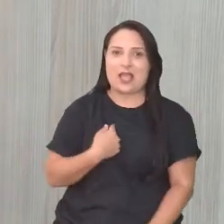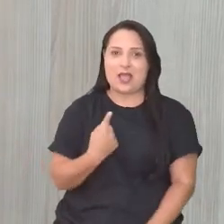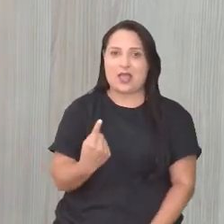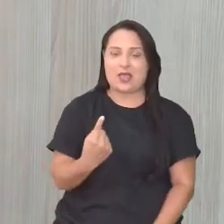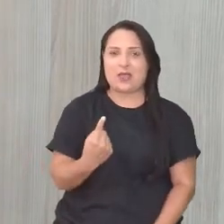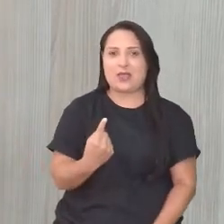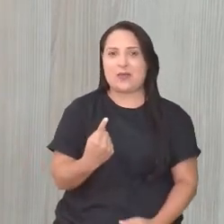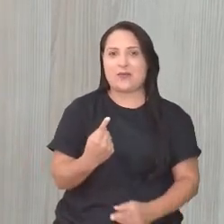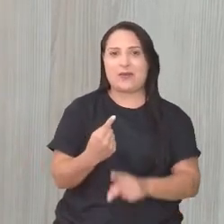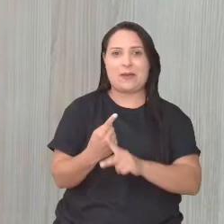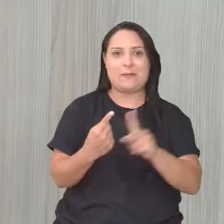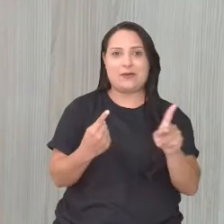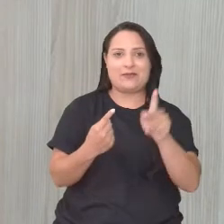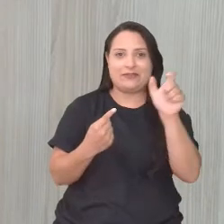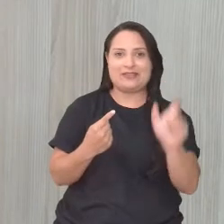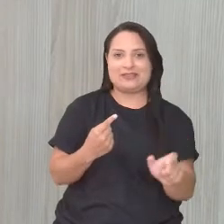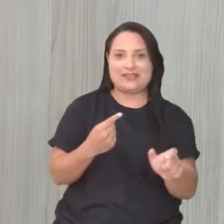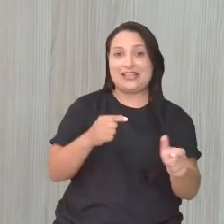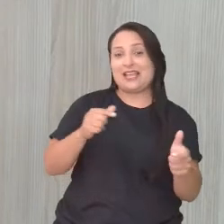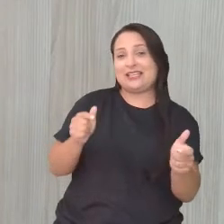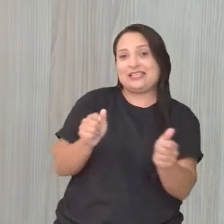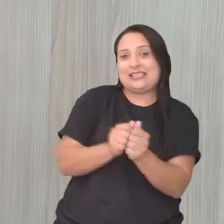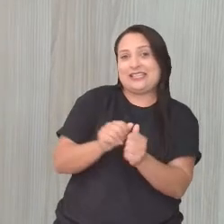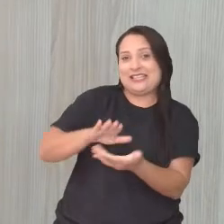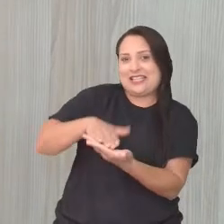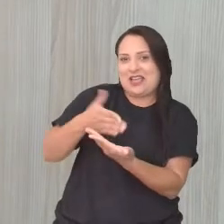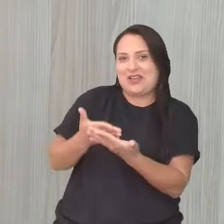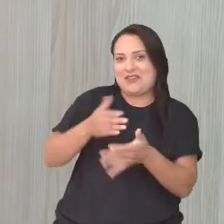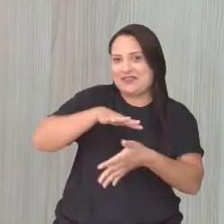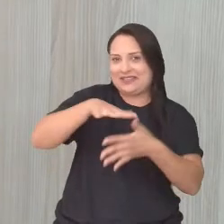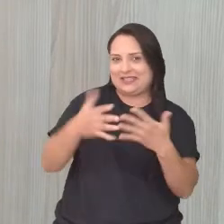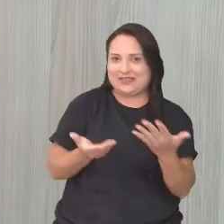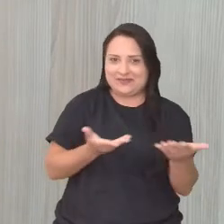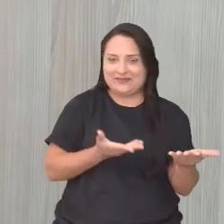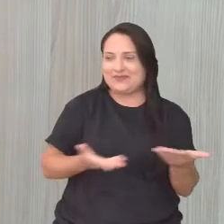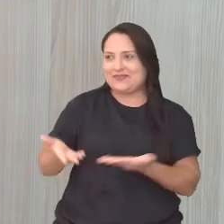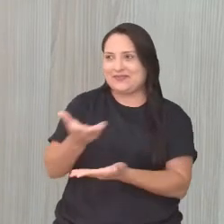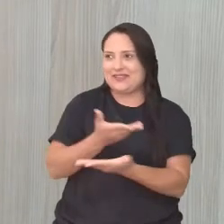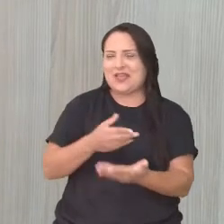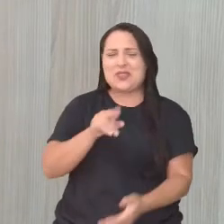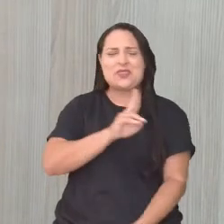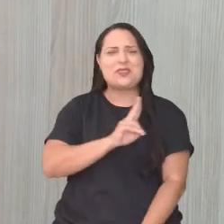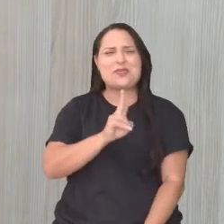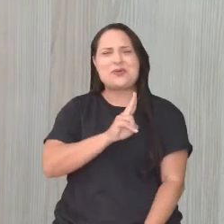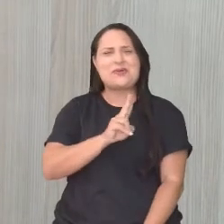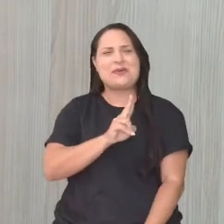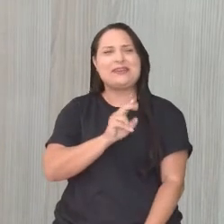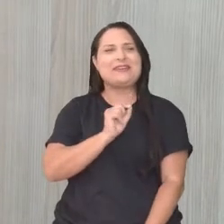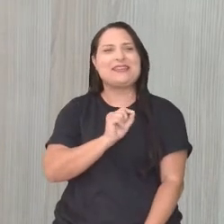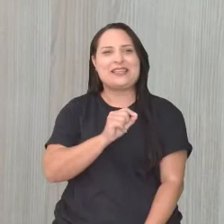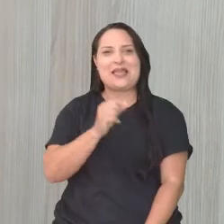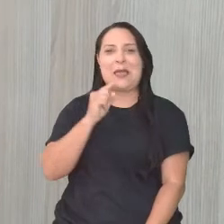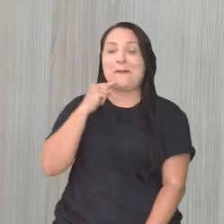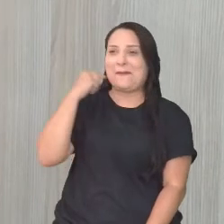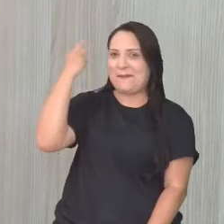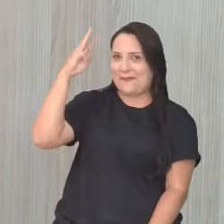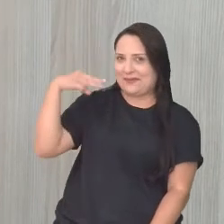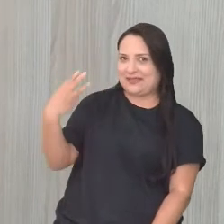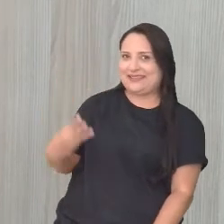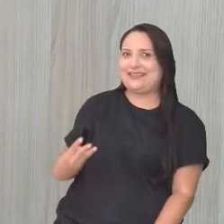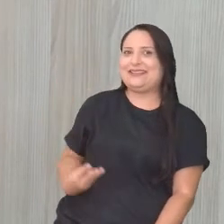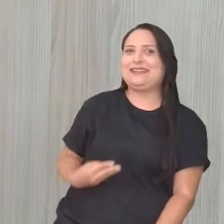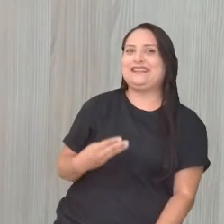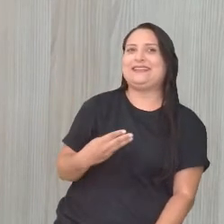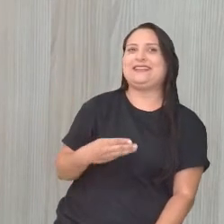professora, a nossa queridíssima intérprete, qual é o nome mesmo, professora? Melise. Isso, Melise. Estamos